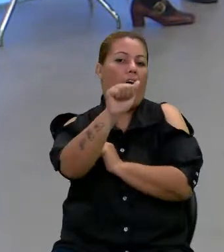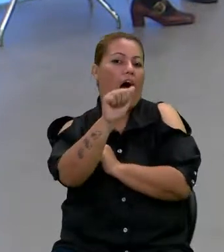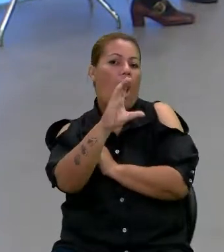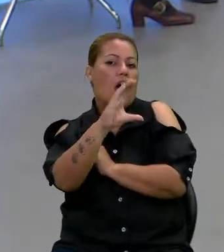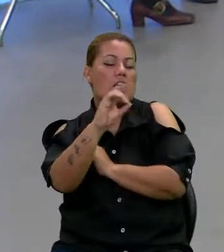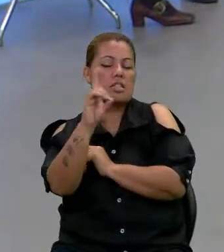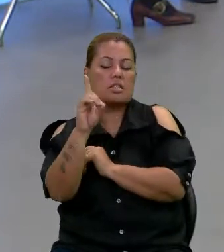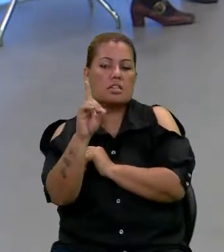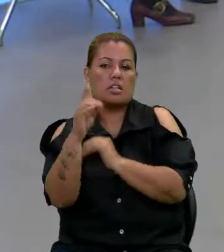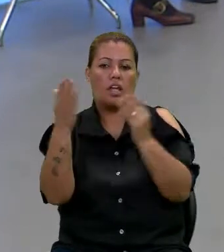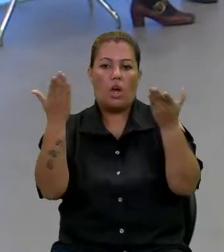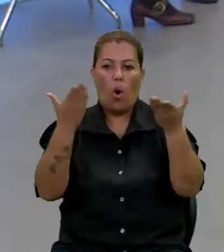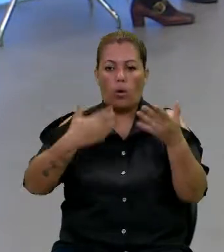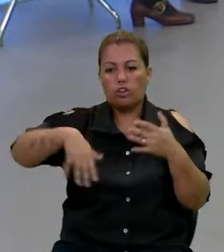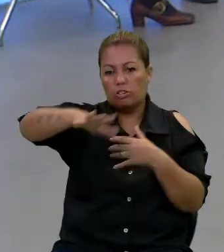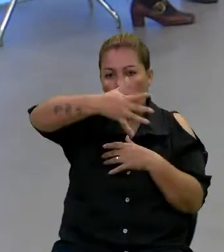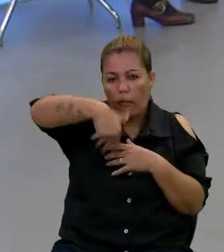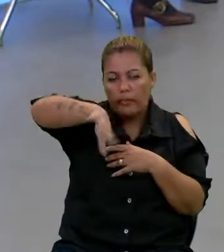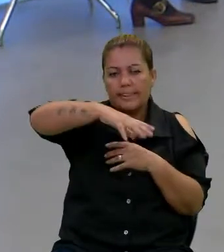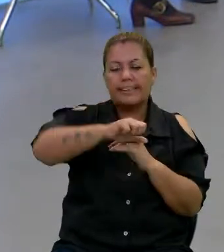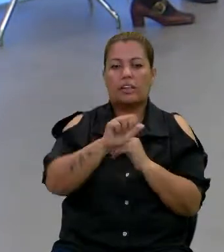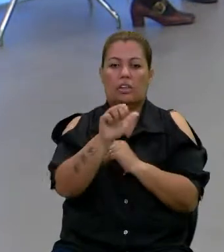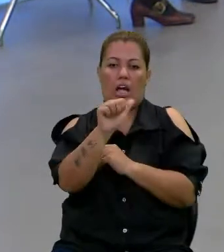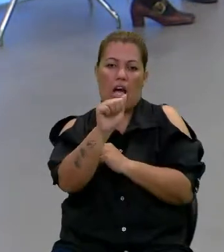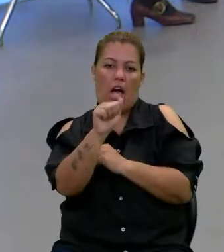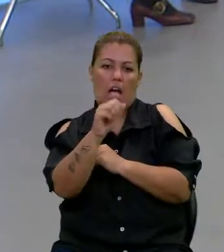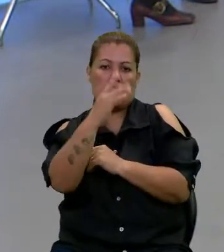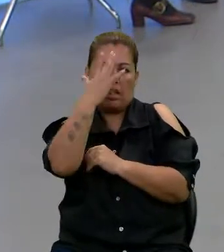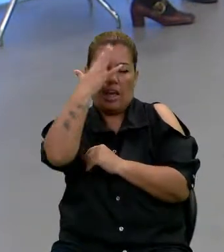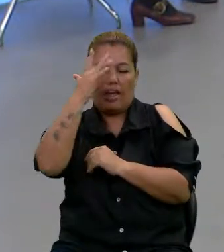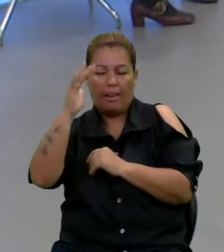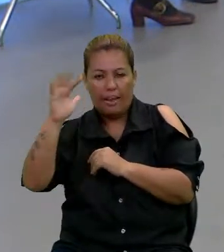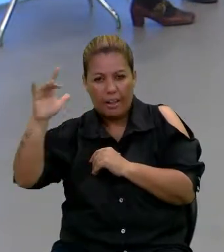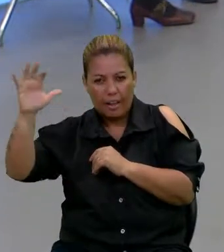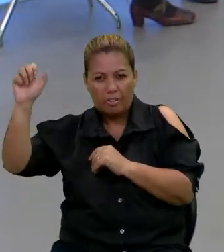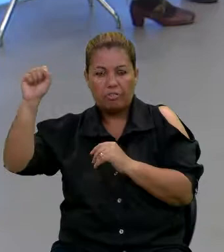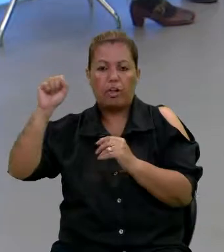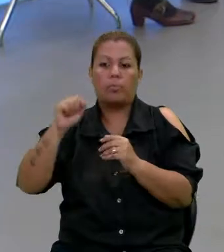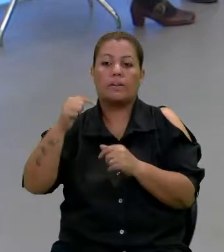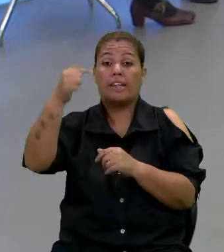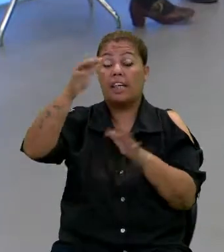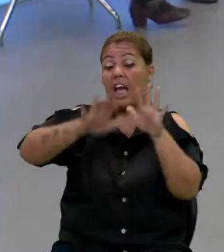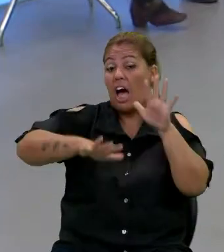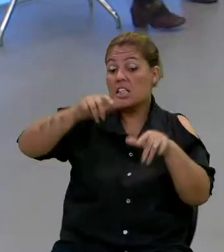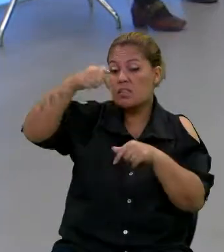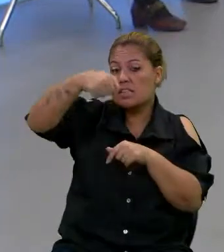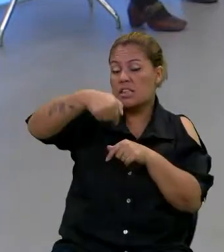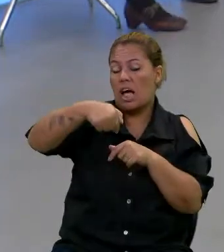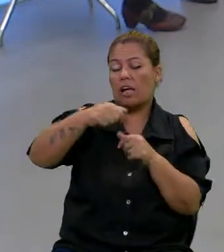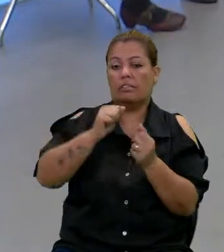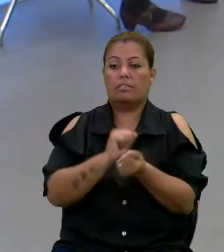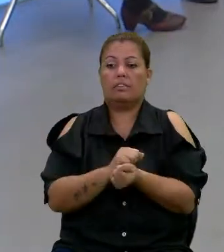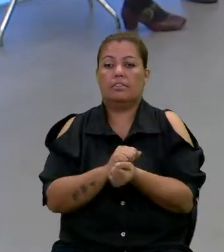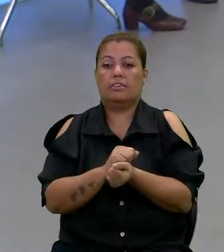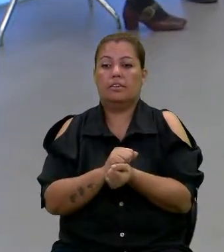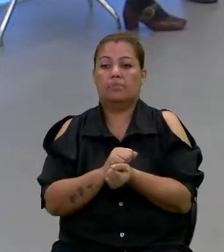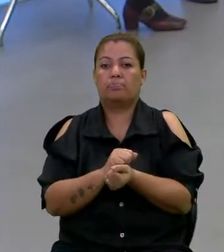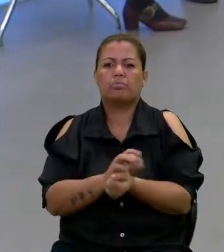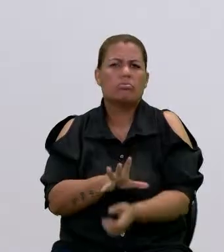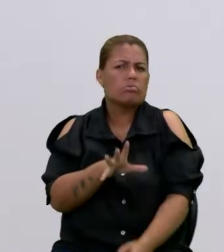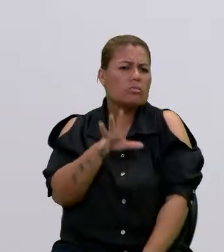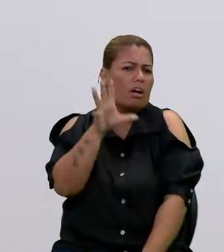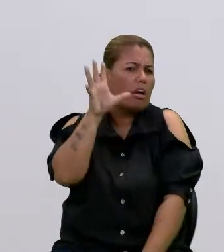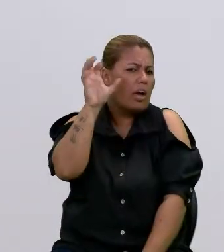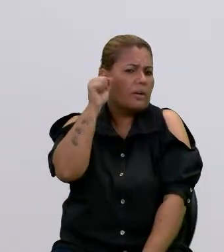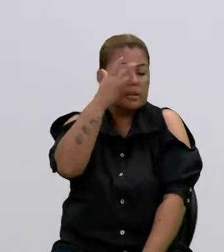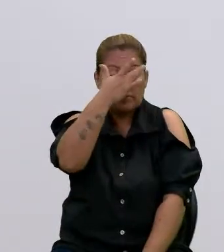hoje, o centro que tem de reabilitação, famoso, conhecido, que às vezes aqui, Fabiane, eu escuto